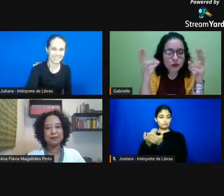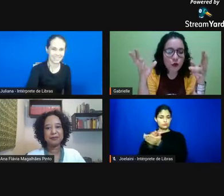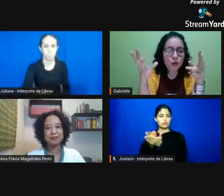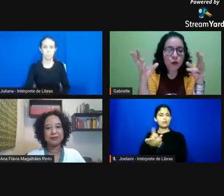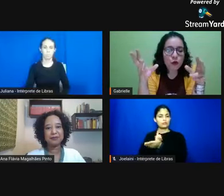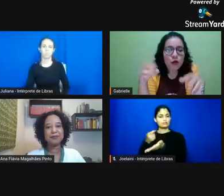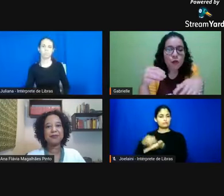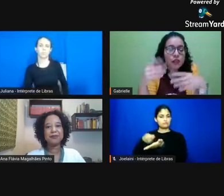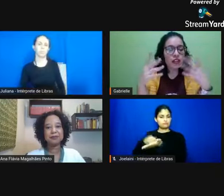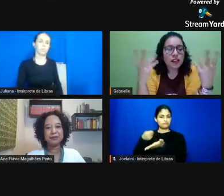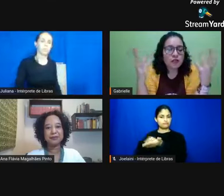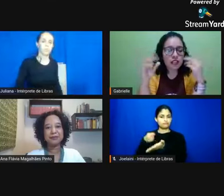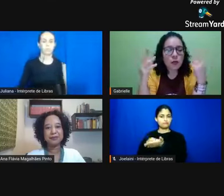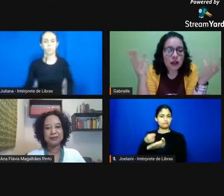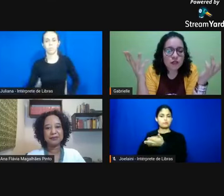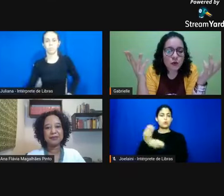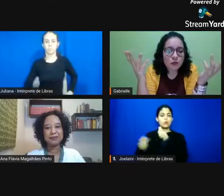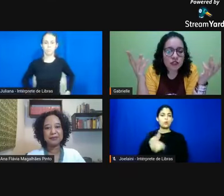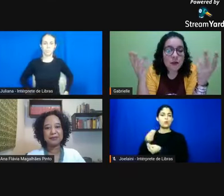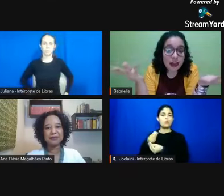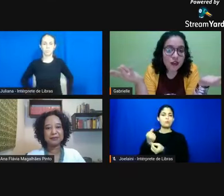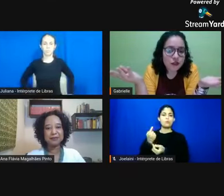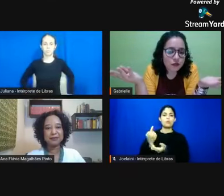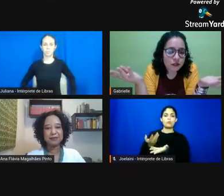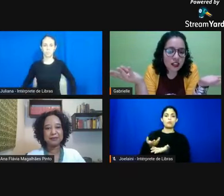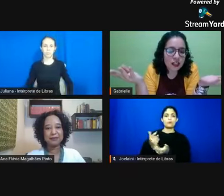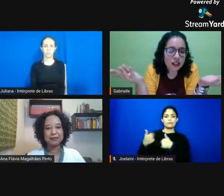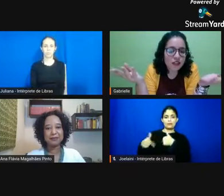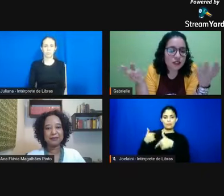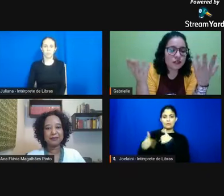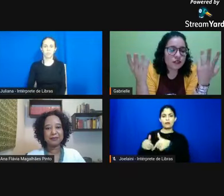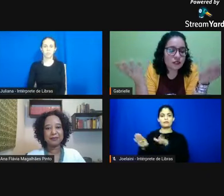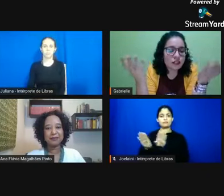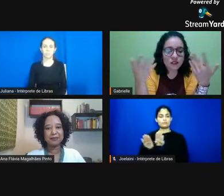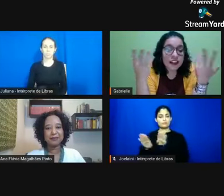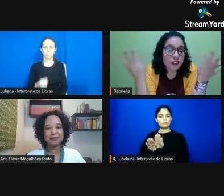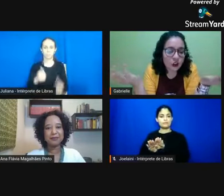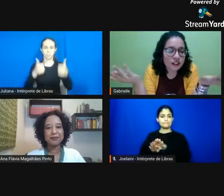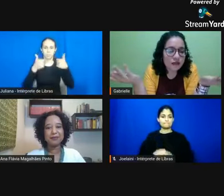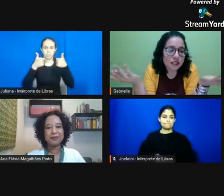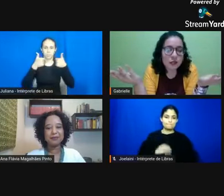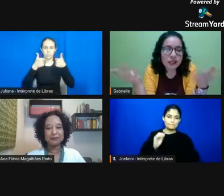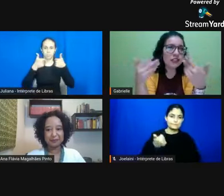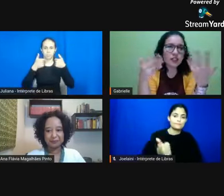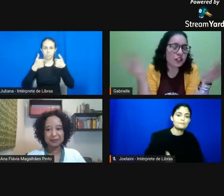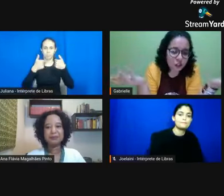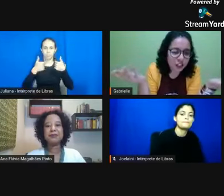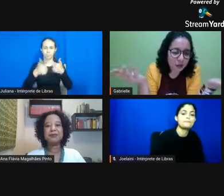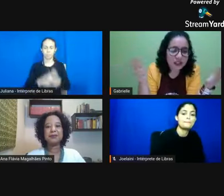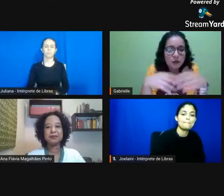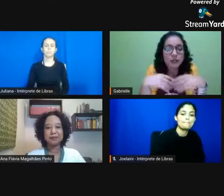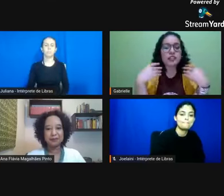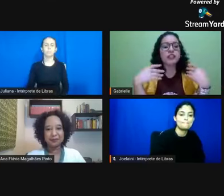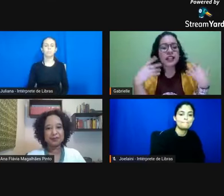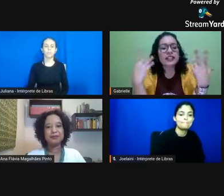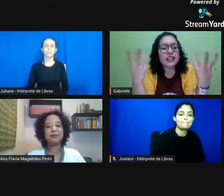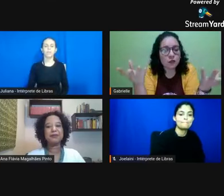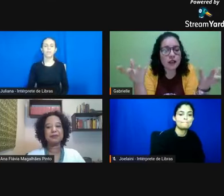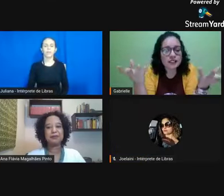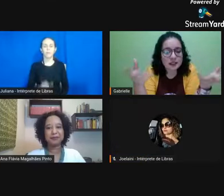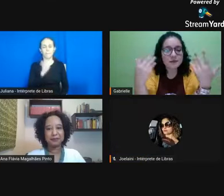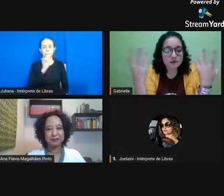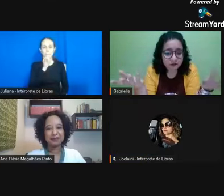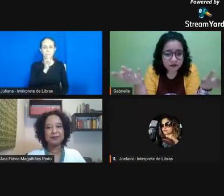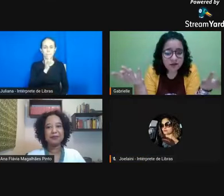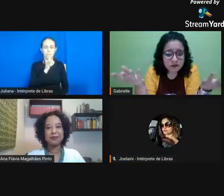cobrados como por que não ser cobrados como trabalhos de que valem nota numa disciplina da história antiga por exemplo e a gente está